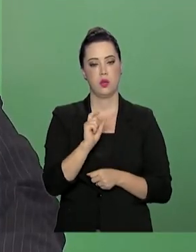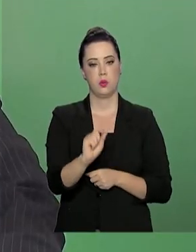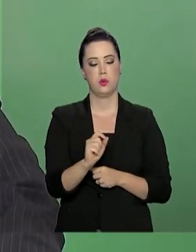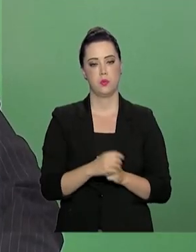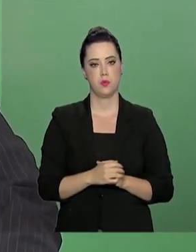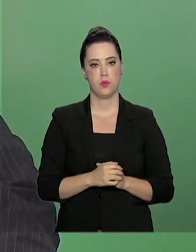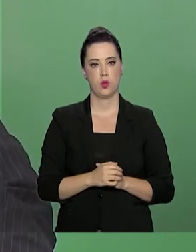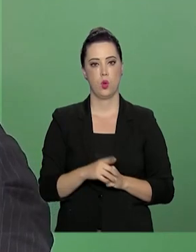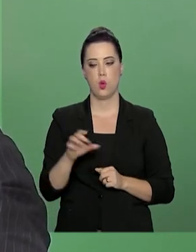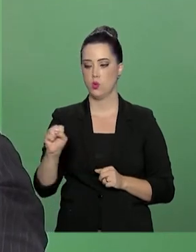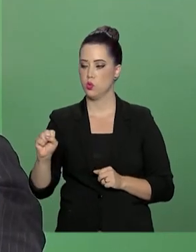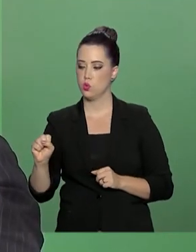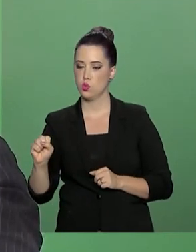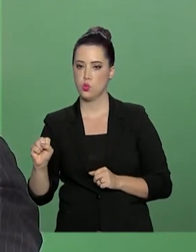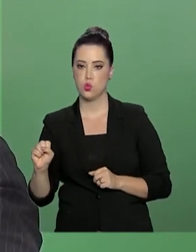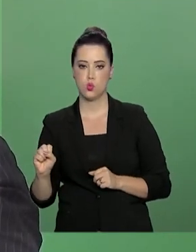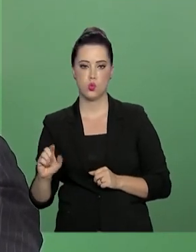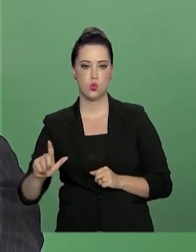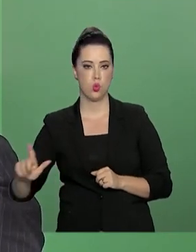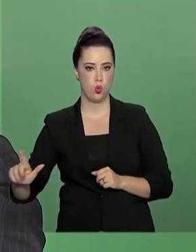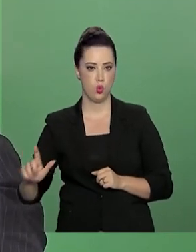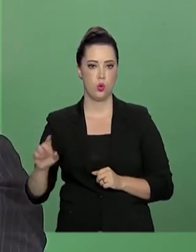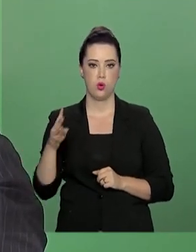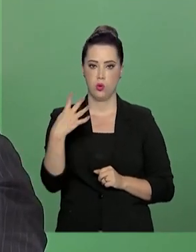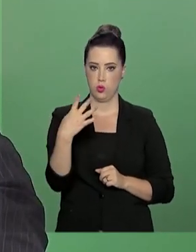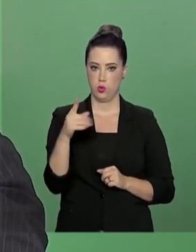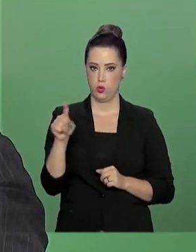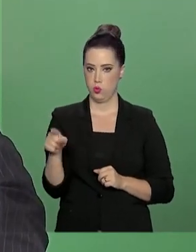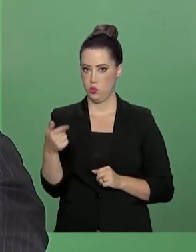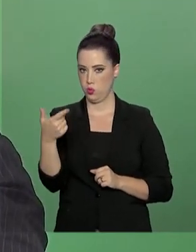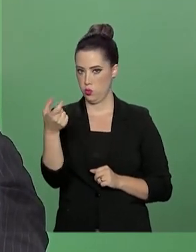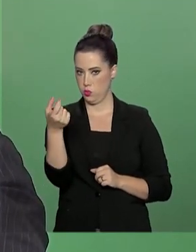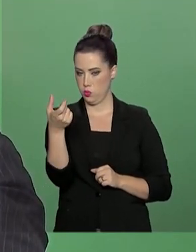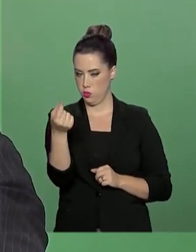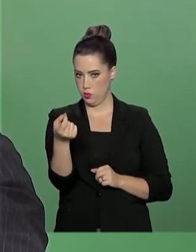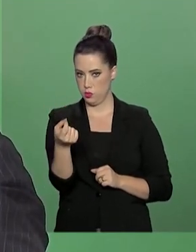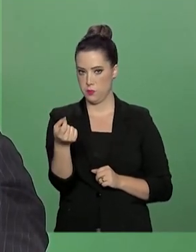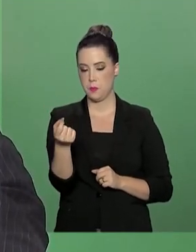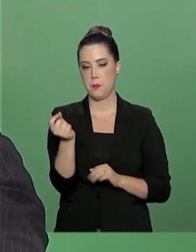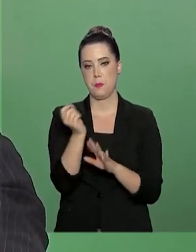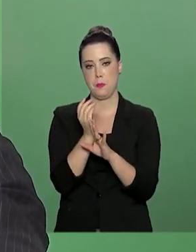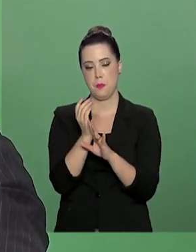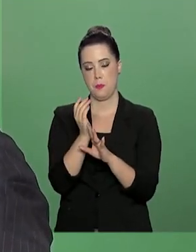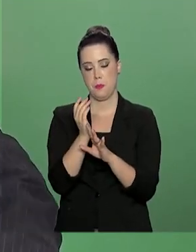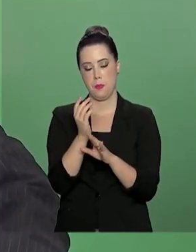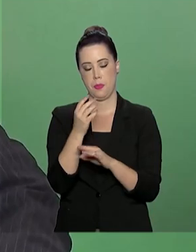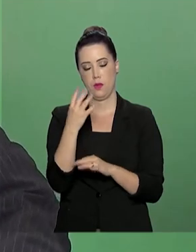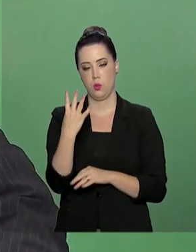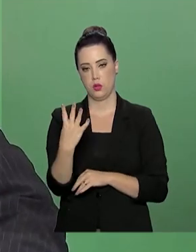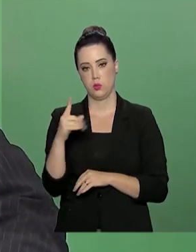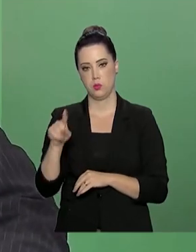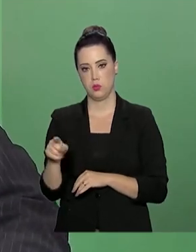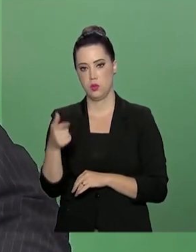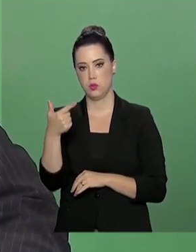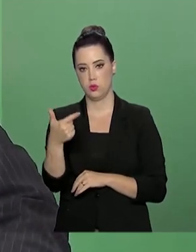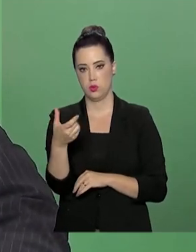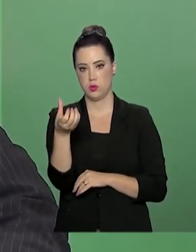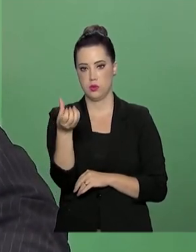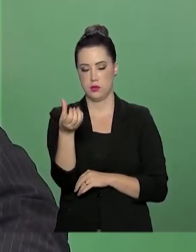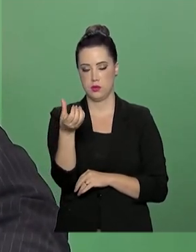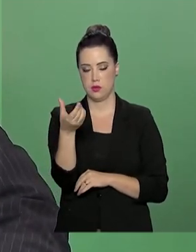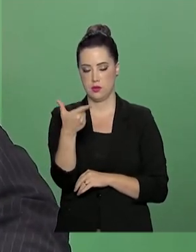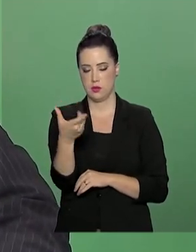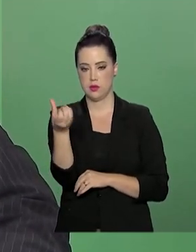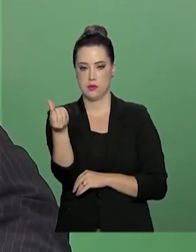Região Sul, 4.200 desse modelo por terra, 4.226 escolas. No